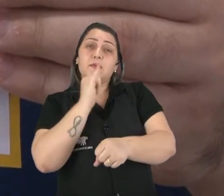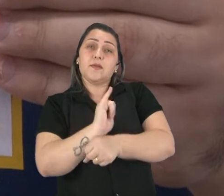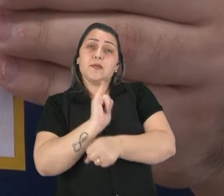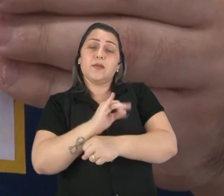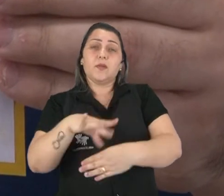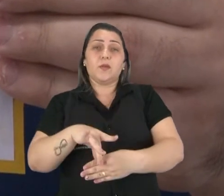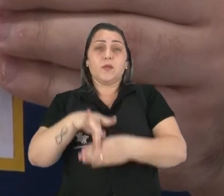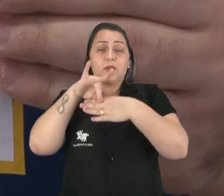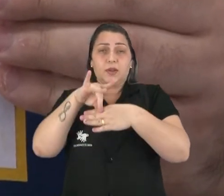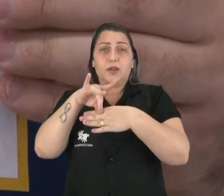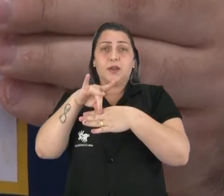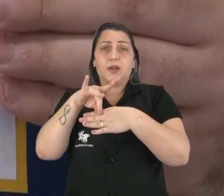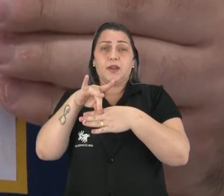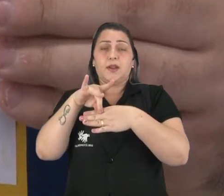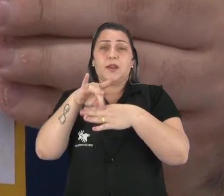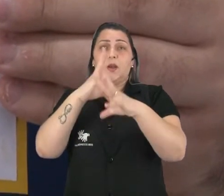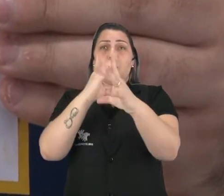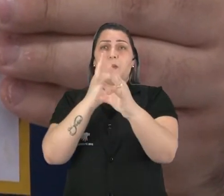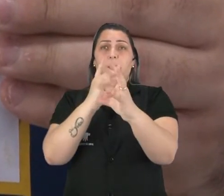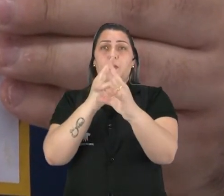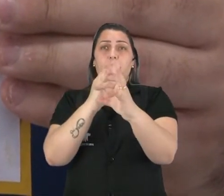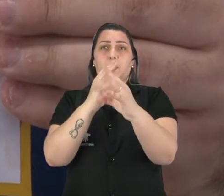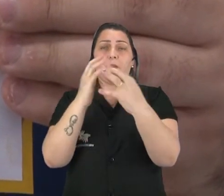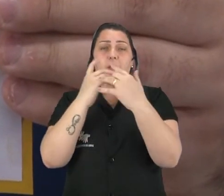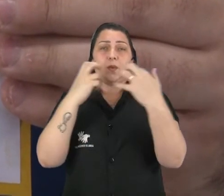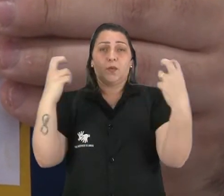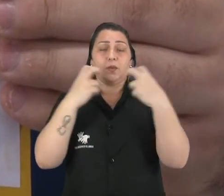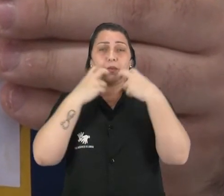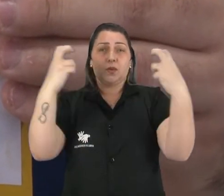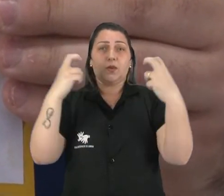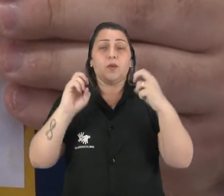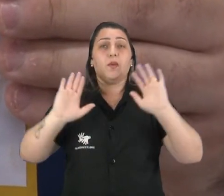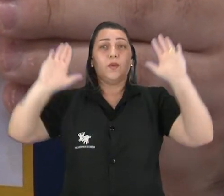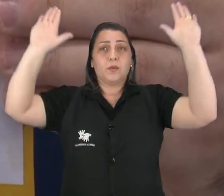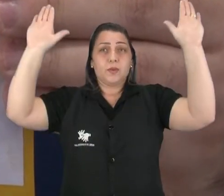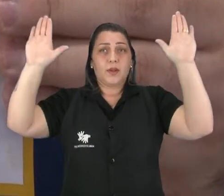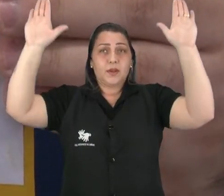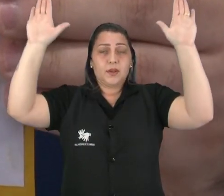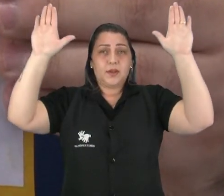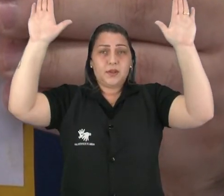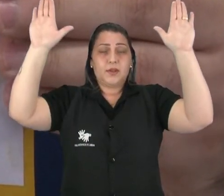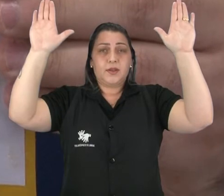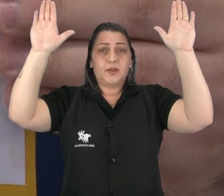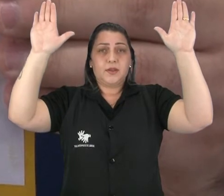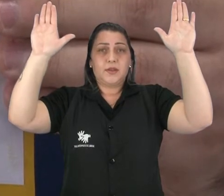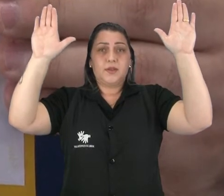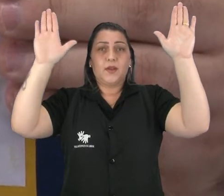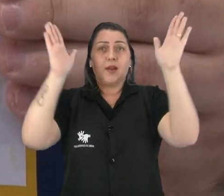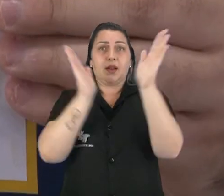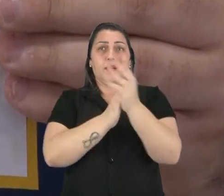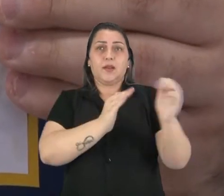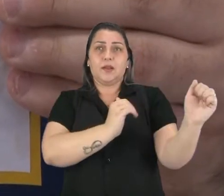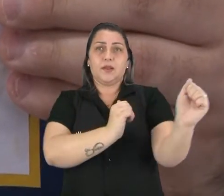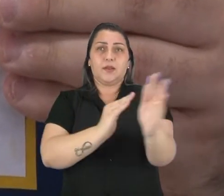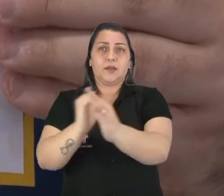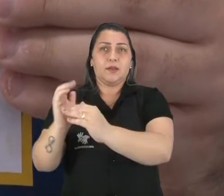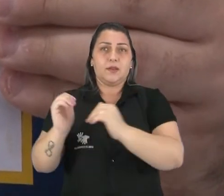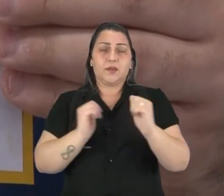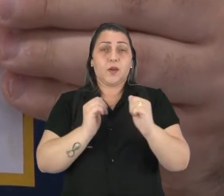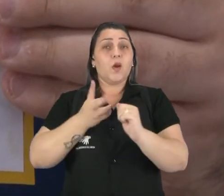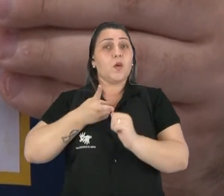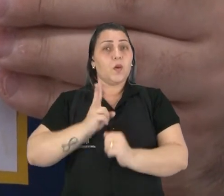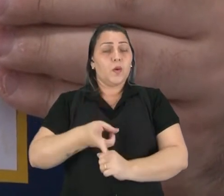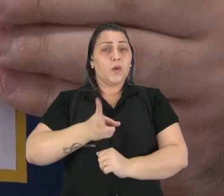entoa uma cantoria, geralmente os braços levantados, uma espécie de louvação, ato